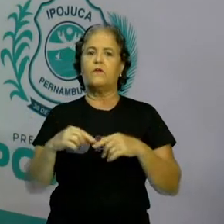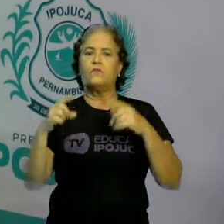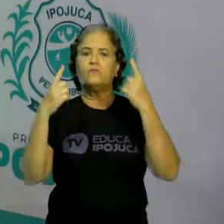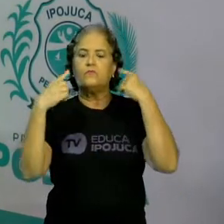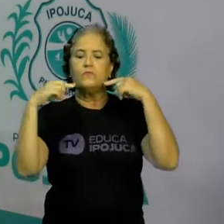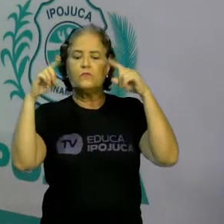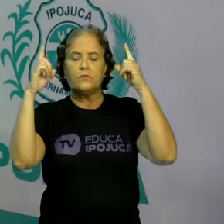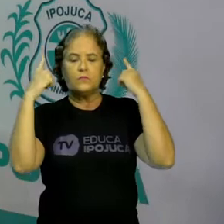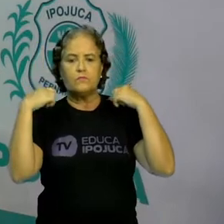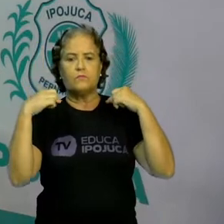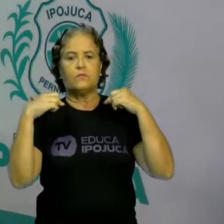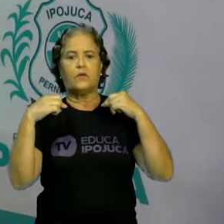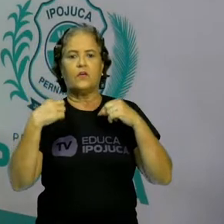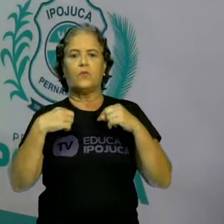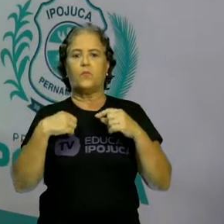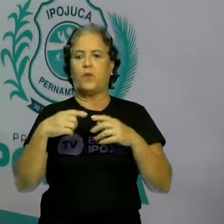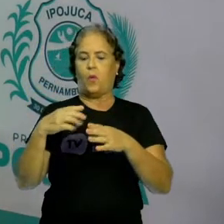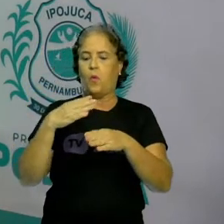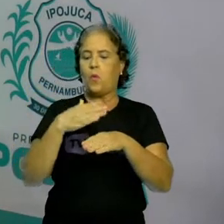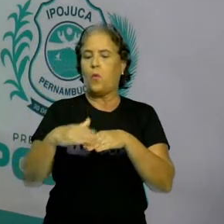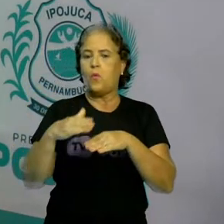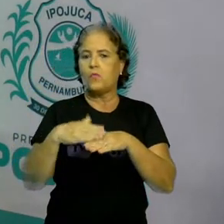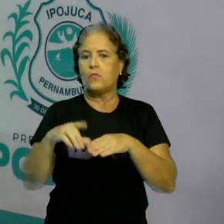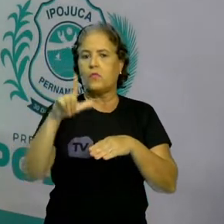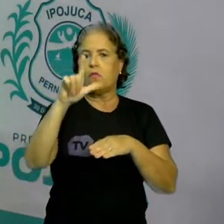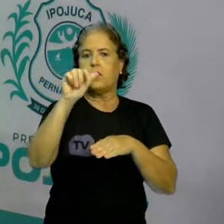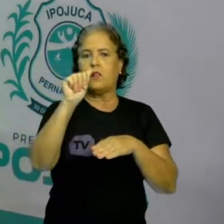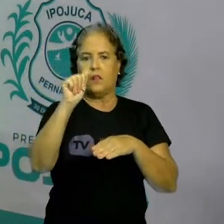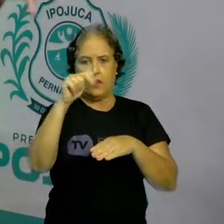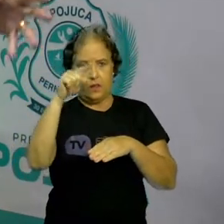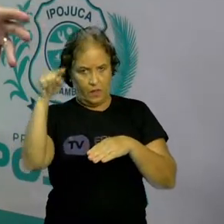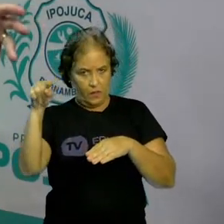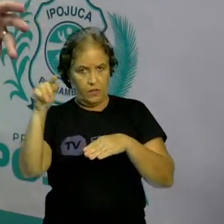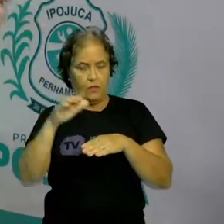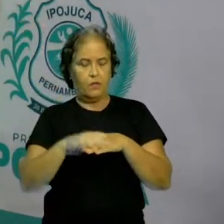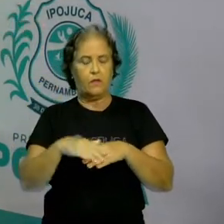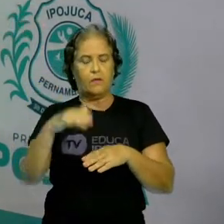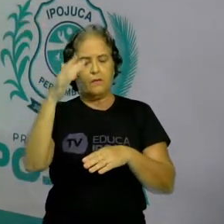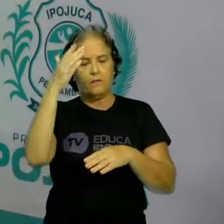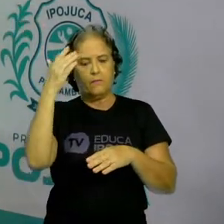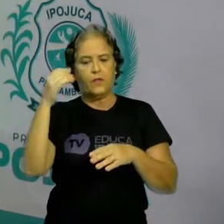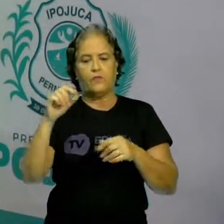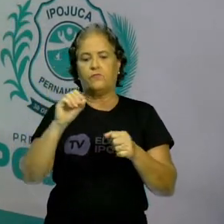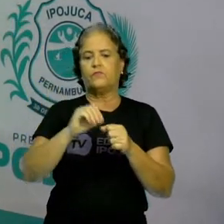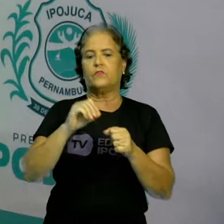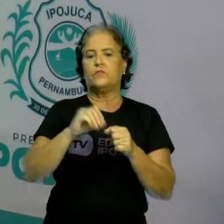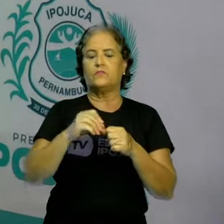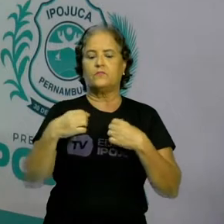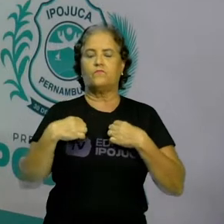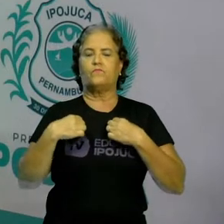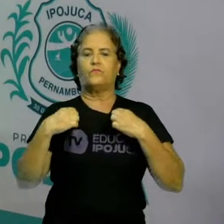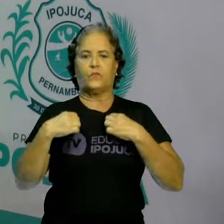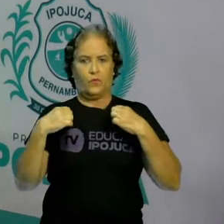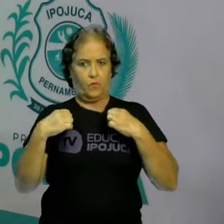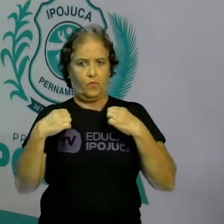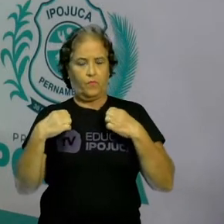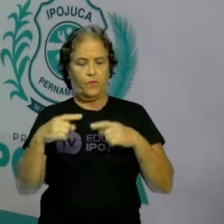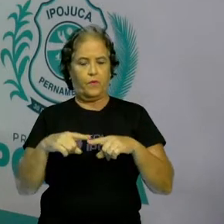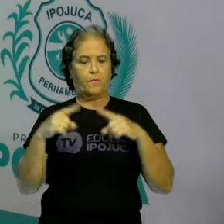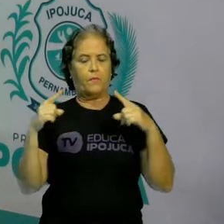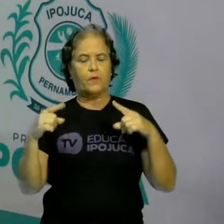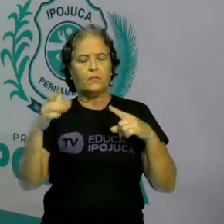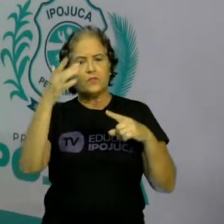vendida para se produzir roupas. Essas pessoas que foram expulsas das suas terras, elas vão procurar emprego justamente